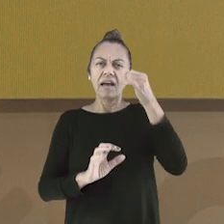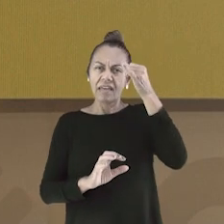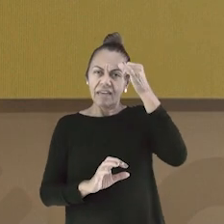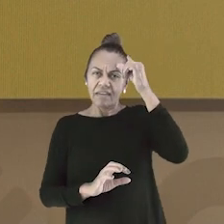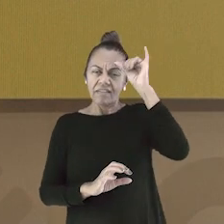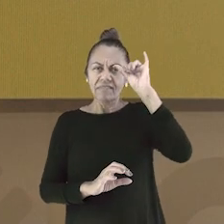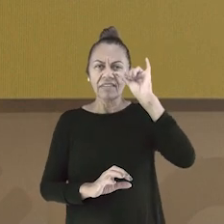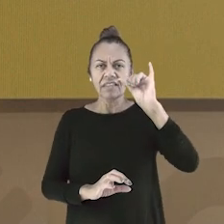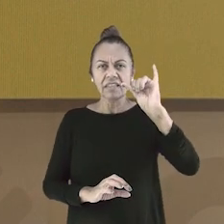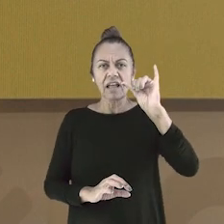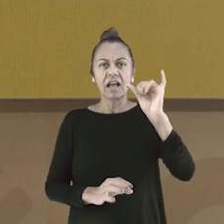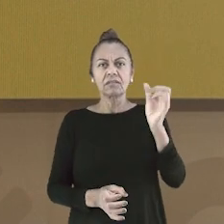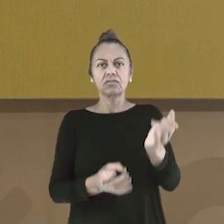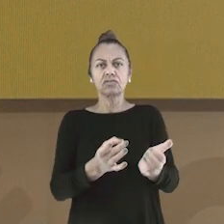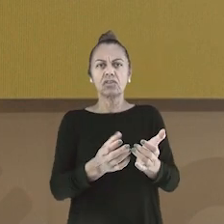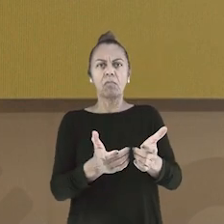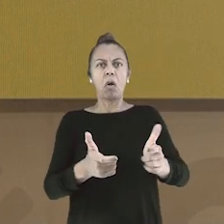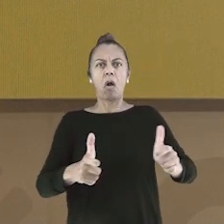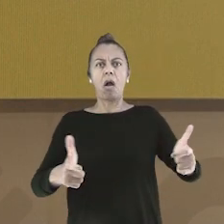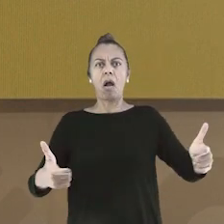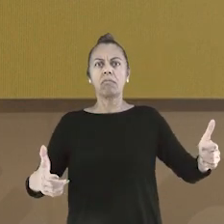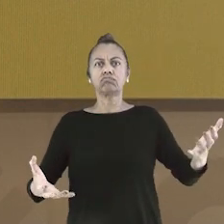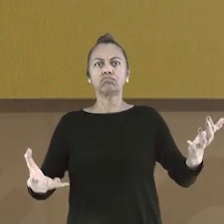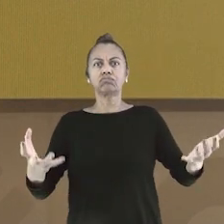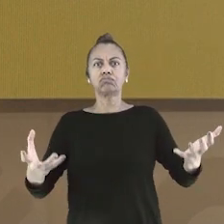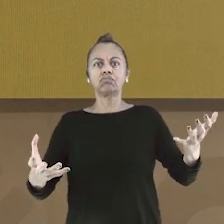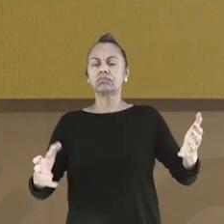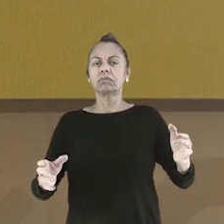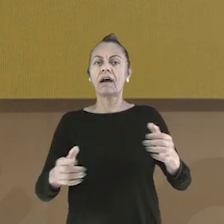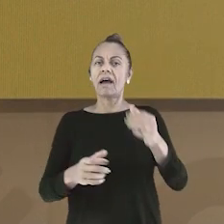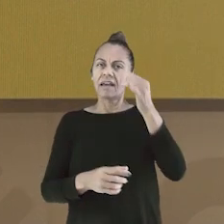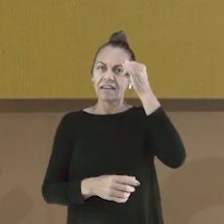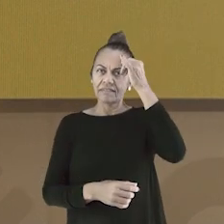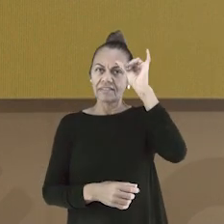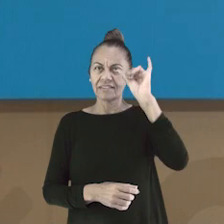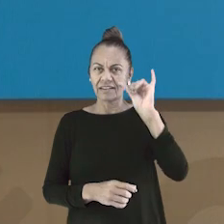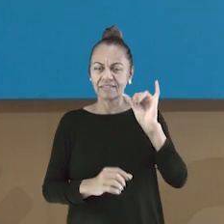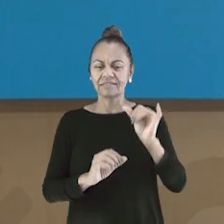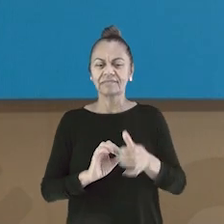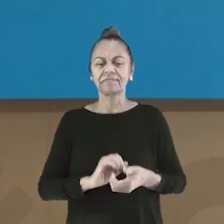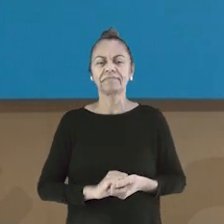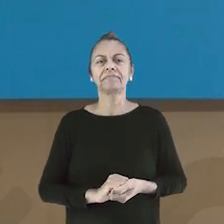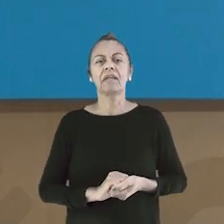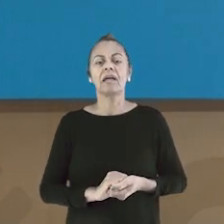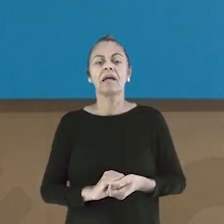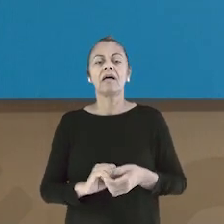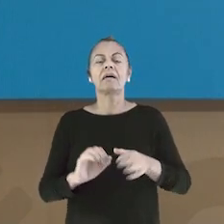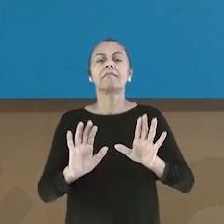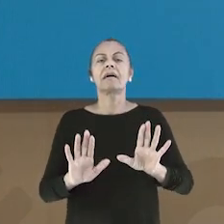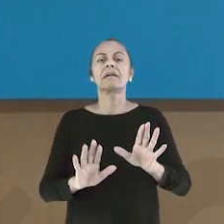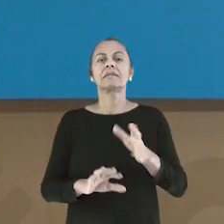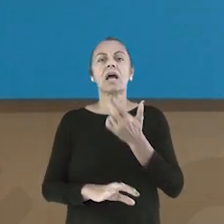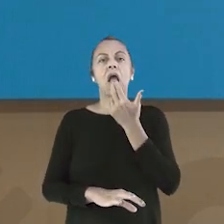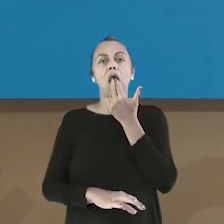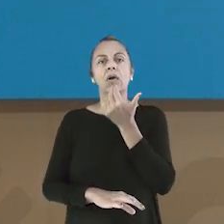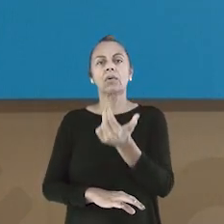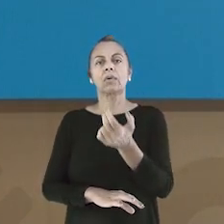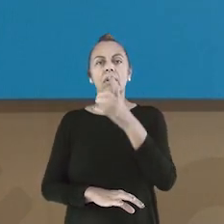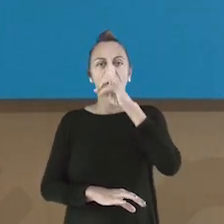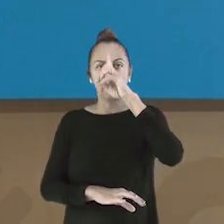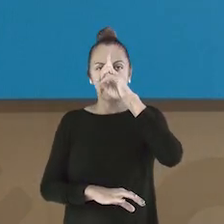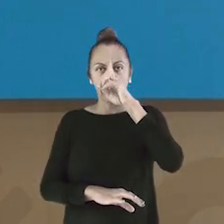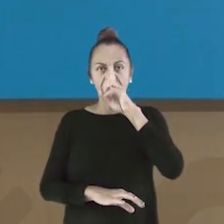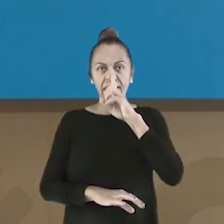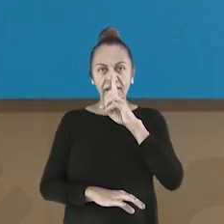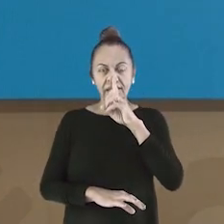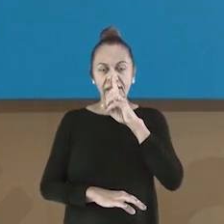pequenos acidentes se transformem em incêndios de grandes proporções. Agora, já a cor amarelo,